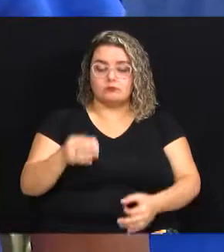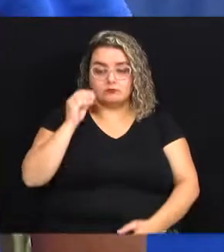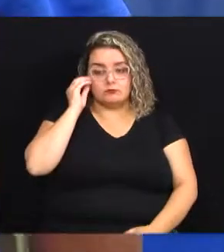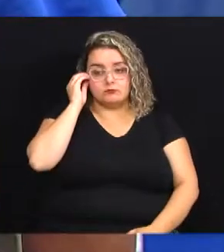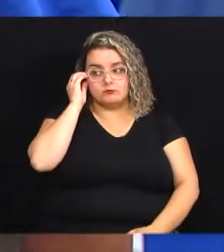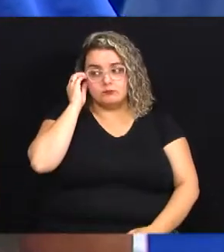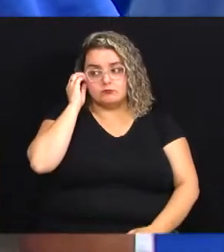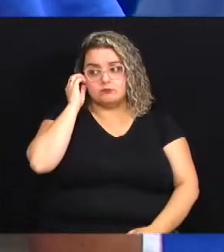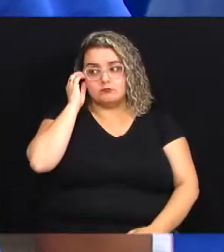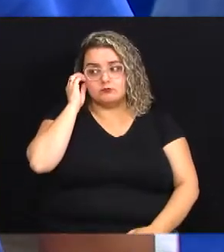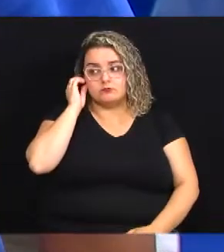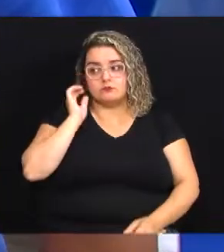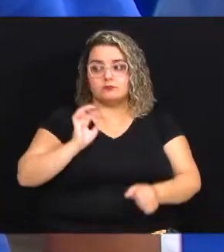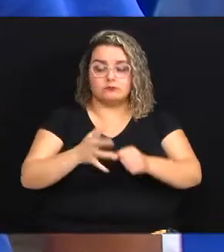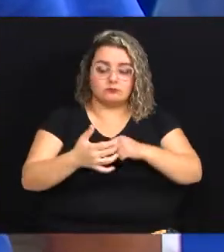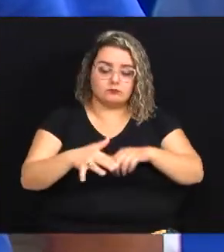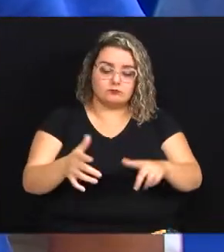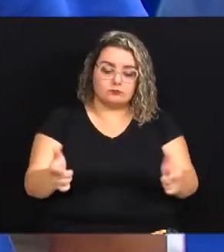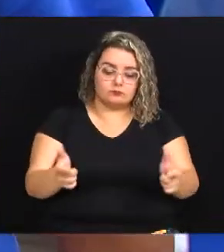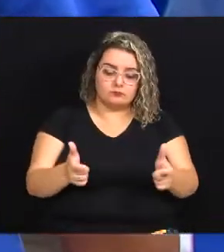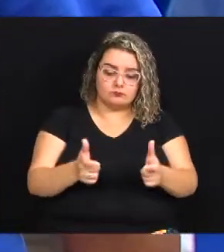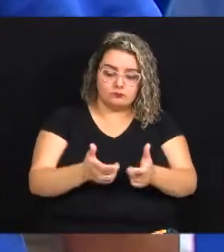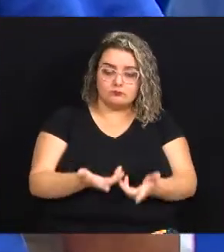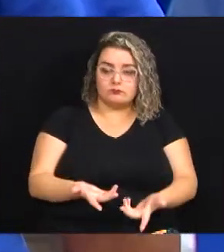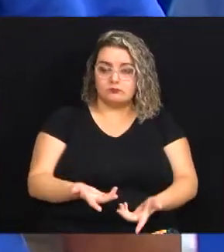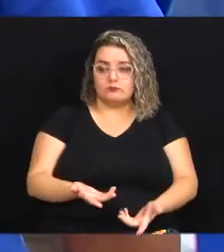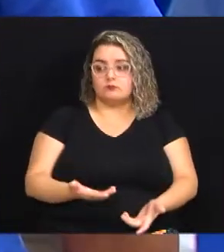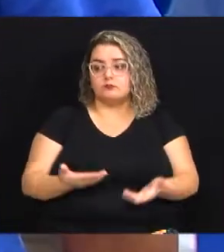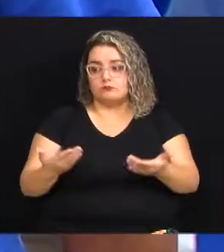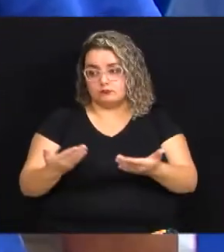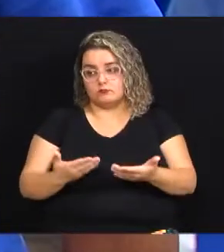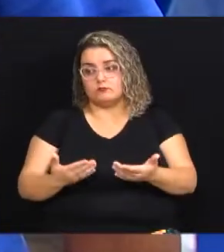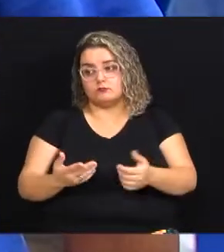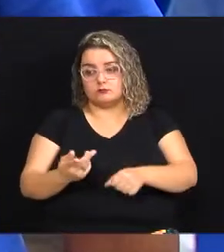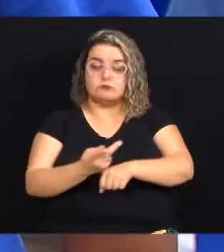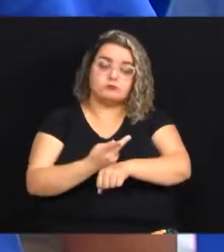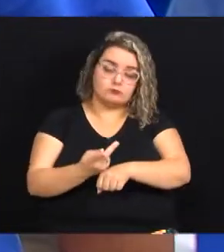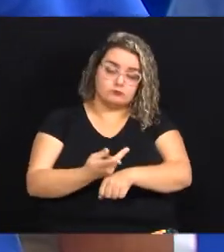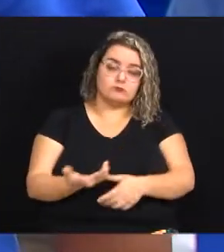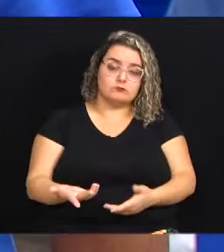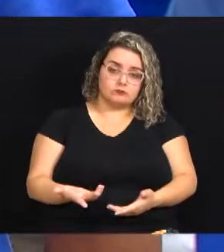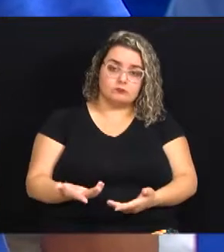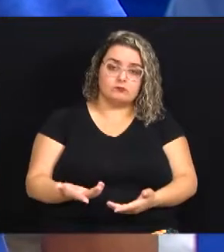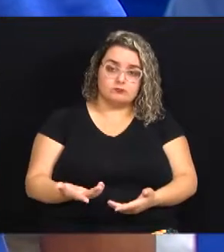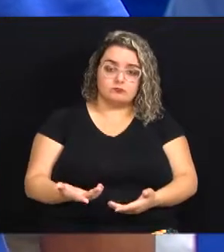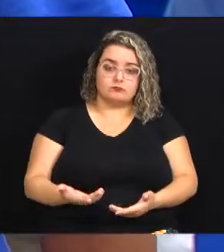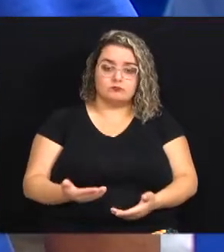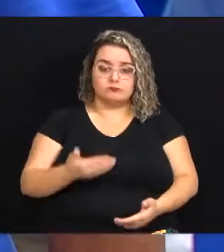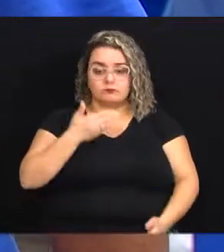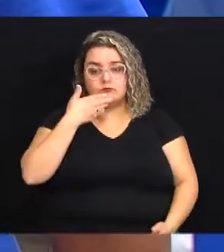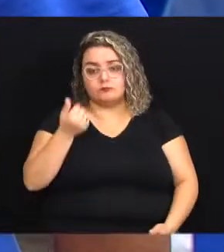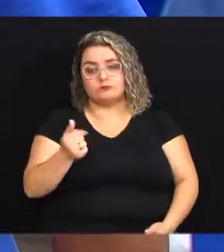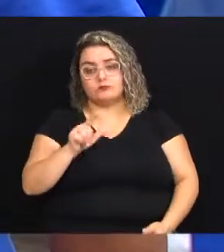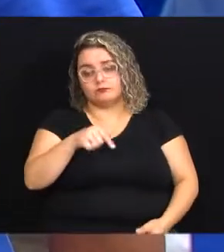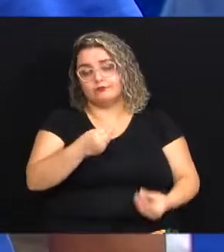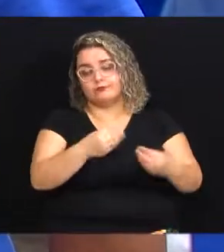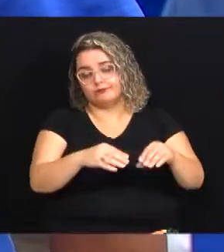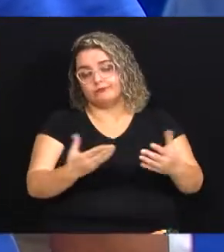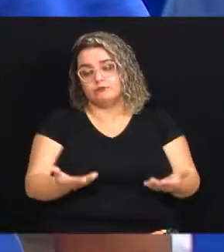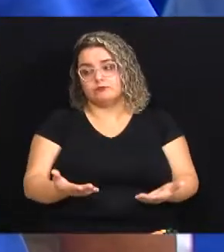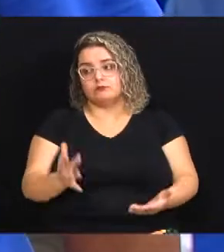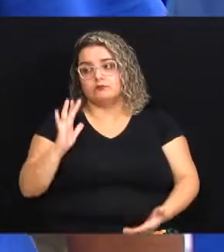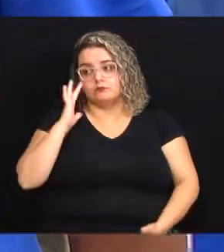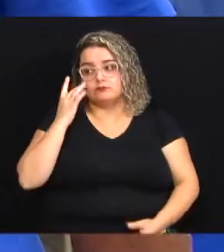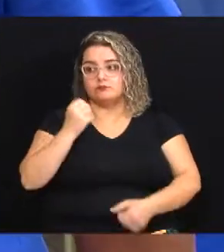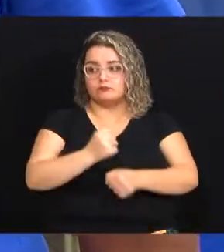parece que a pandemia diminuiu então estamos agora estamos correndo atrás do prejuízo né mas ainda eu